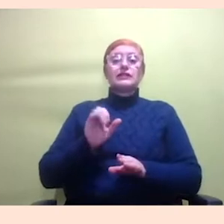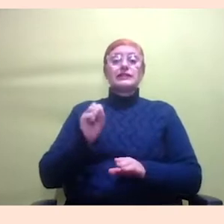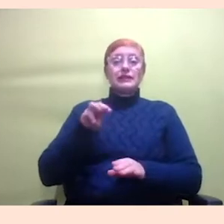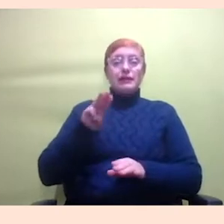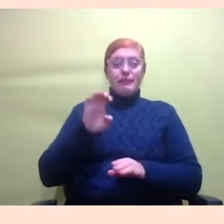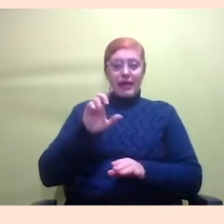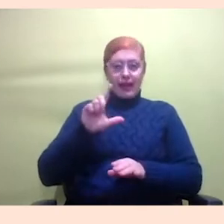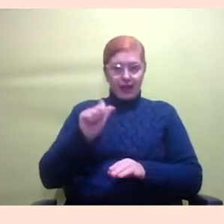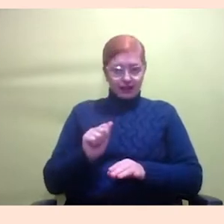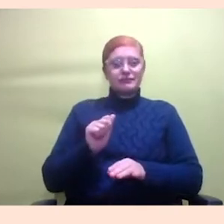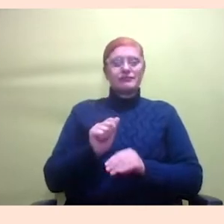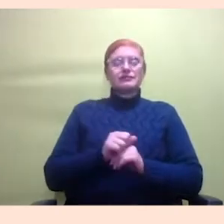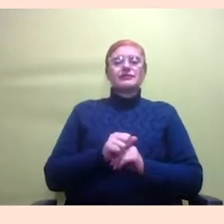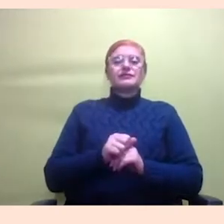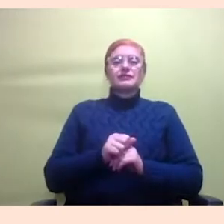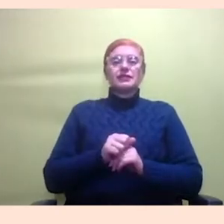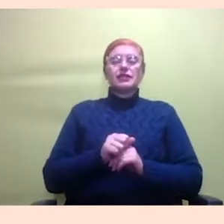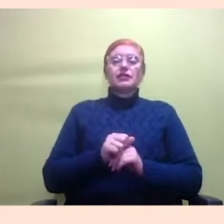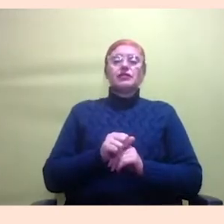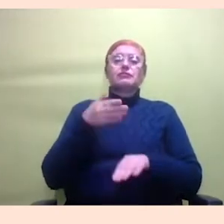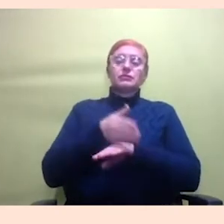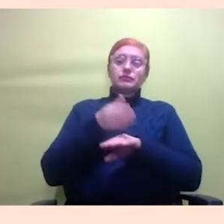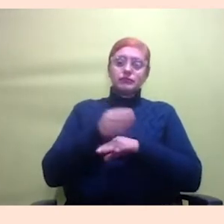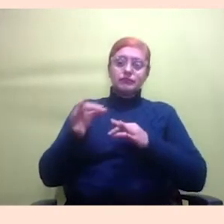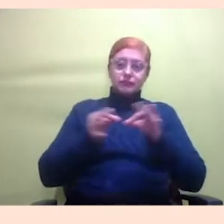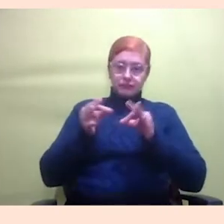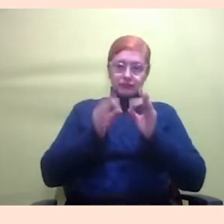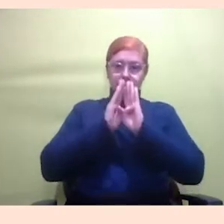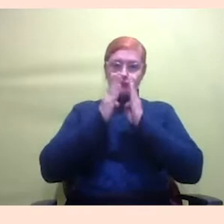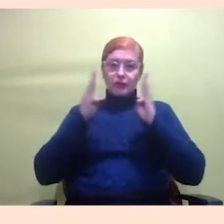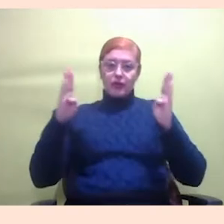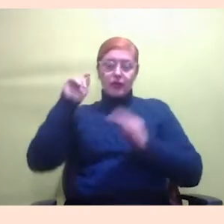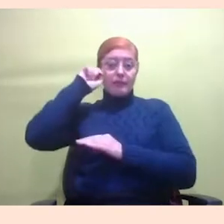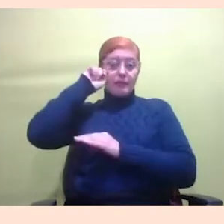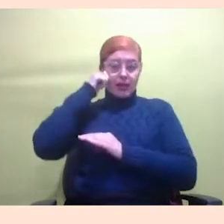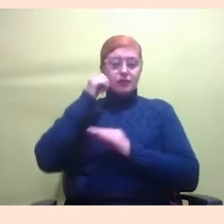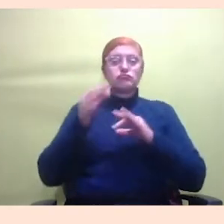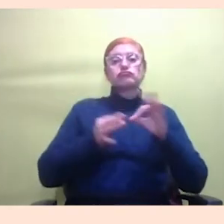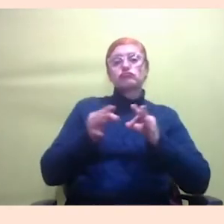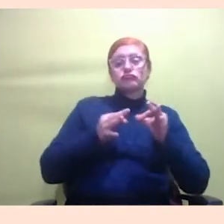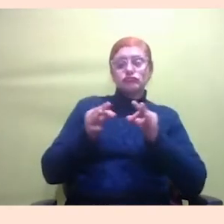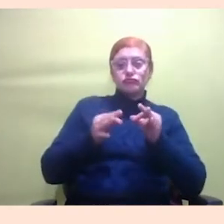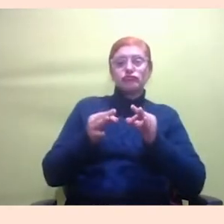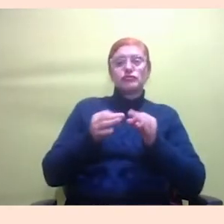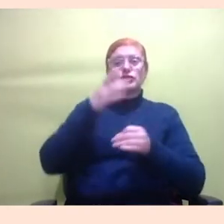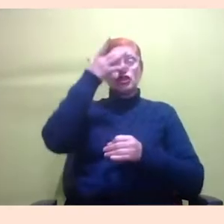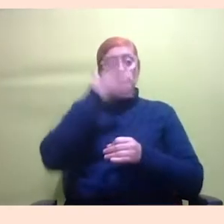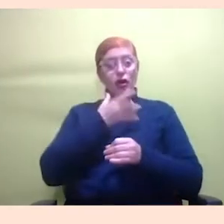aqui conosco, ela é do projeto Bíblia Preta, que um projeto que a gente considera na universidade